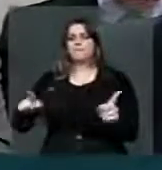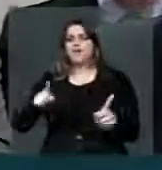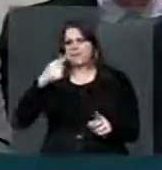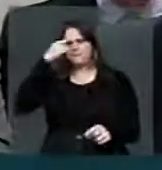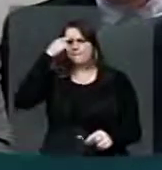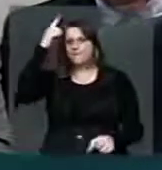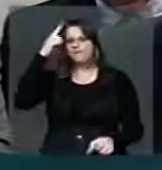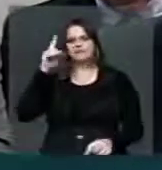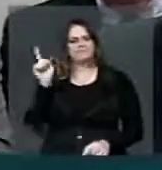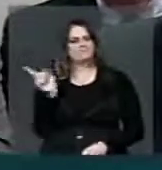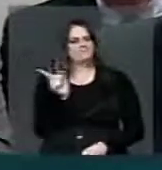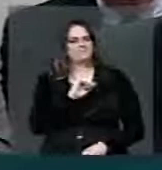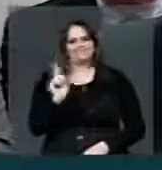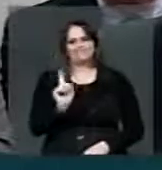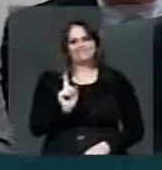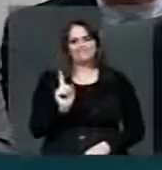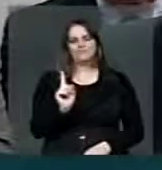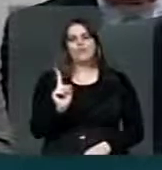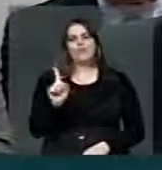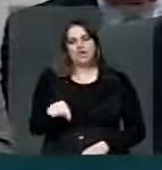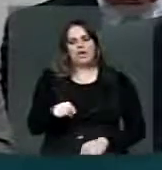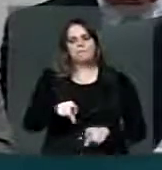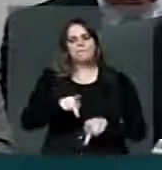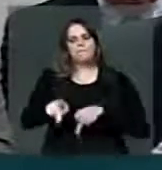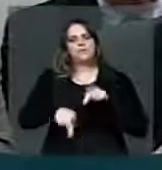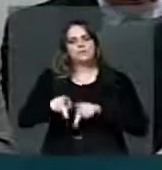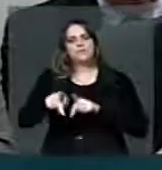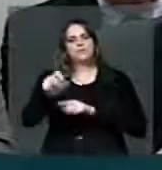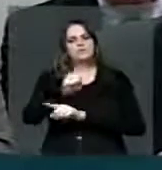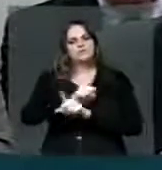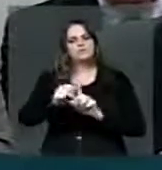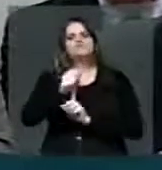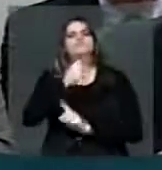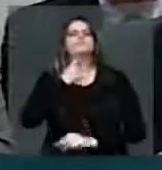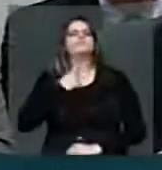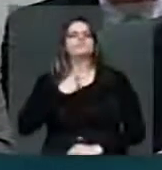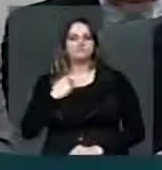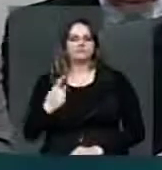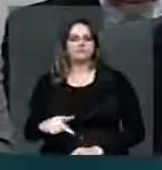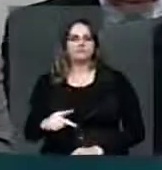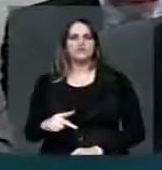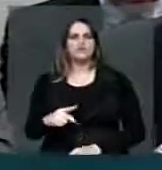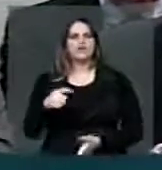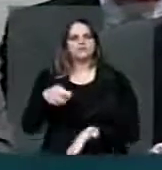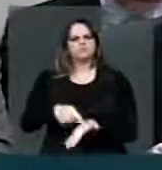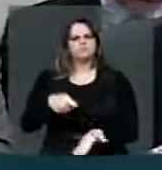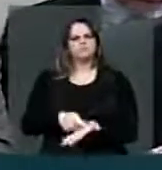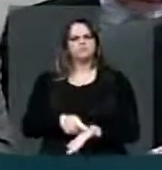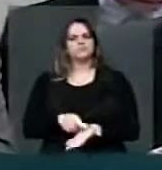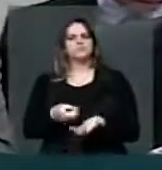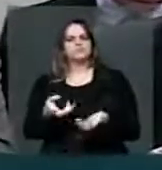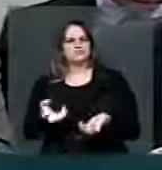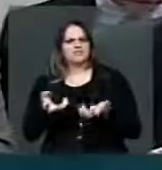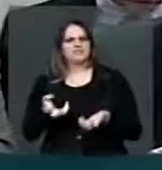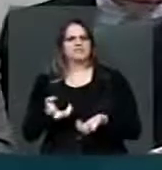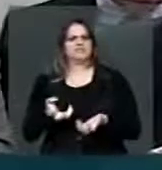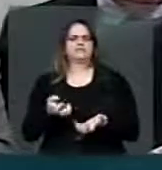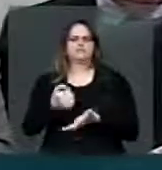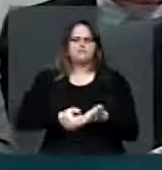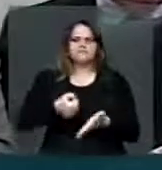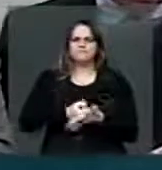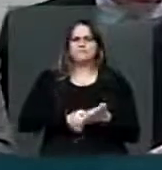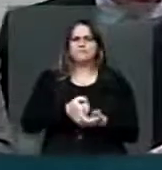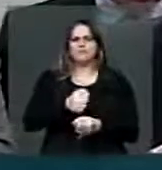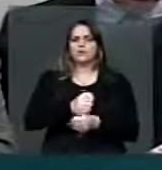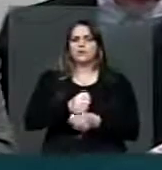construído pelo Poder Executivo. Ele foi construído pela sociedade brasileira. Aliás, ele foi exigido pela sociedade brasileira quando em